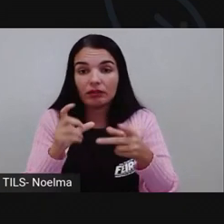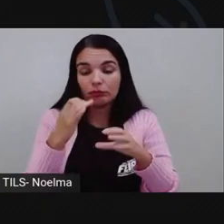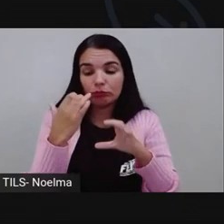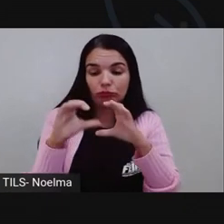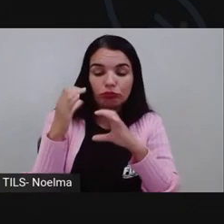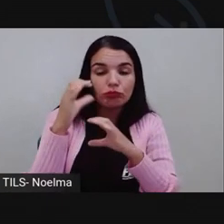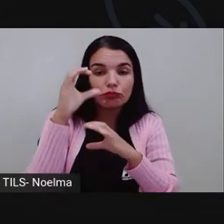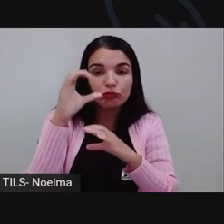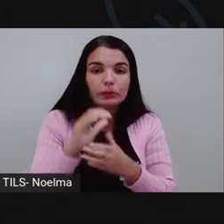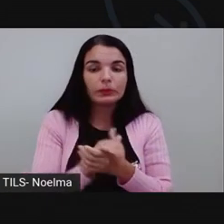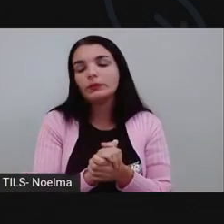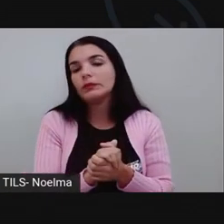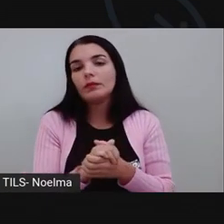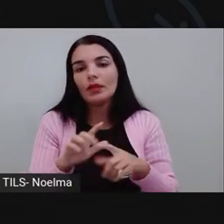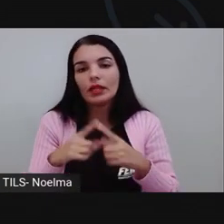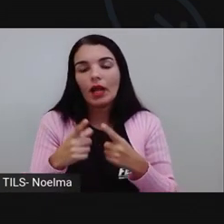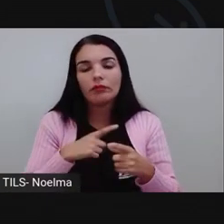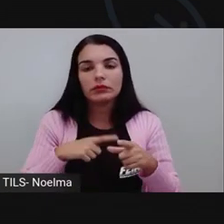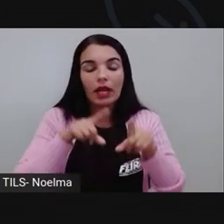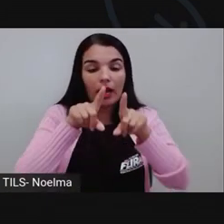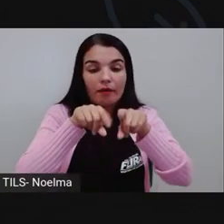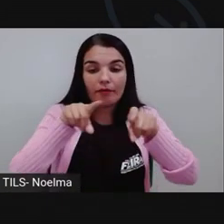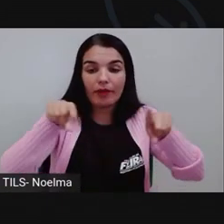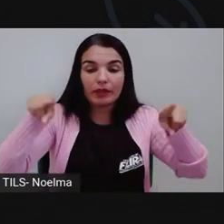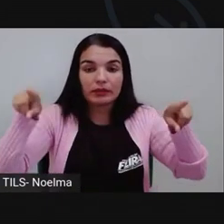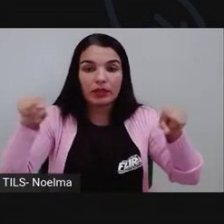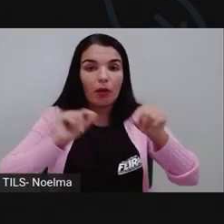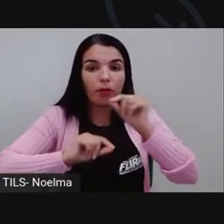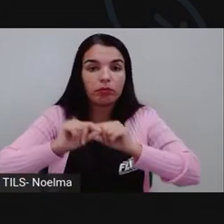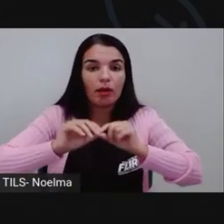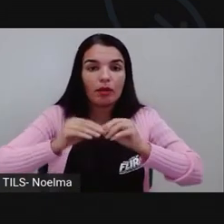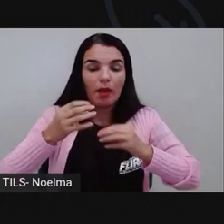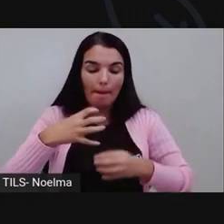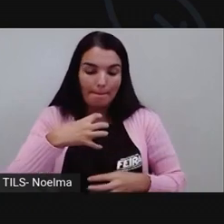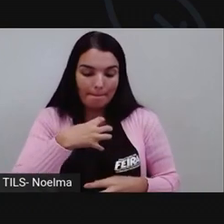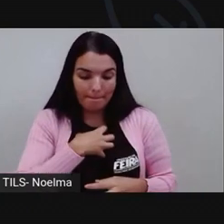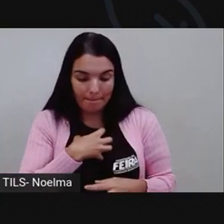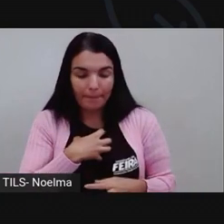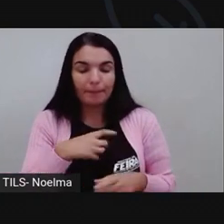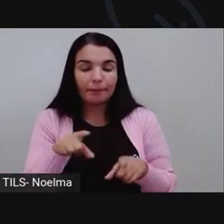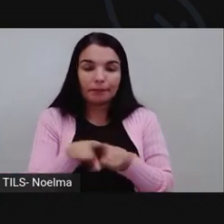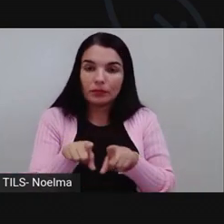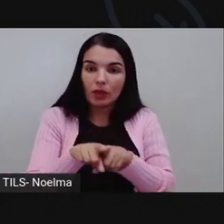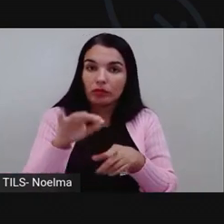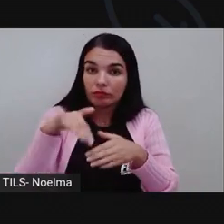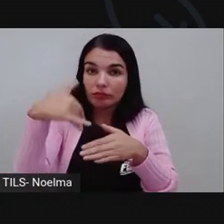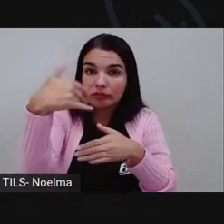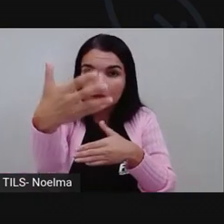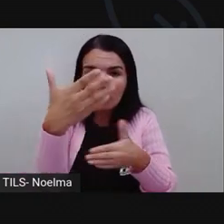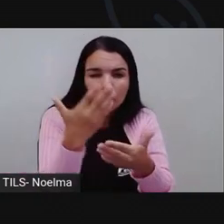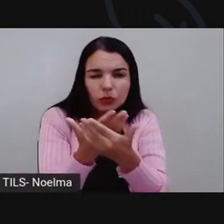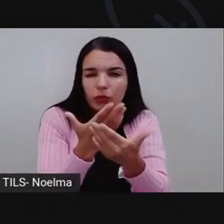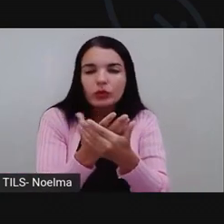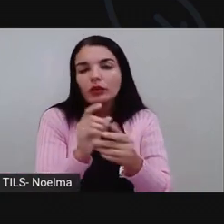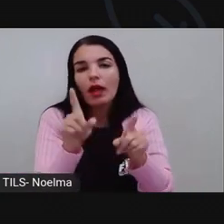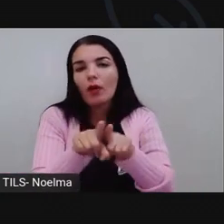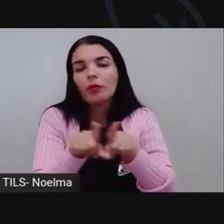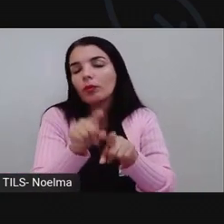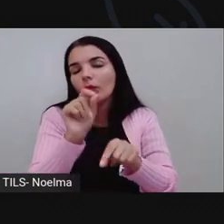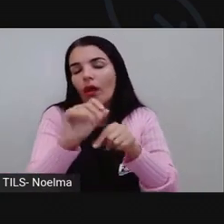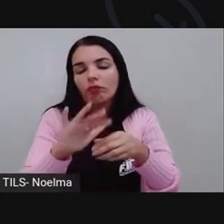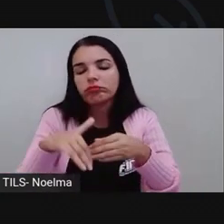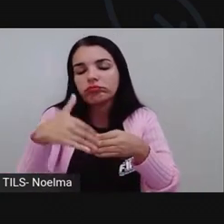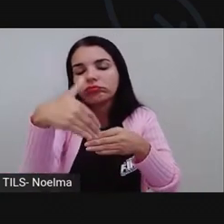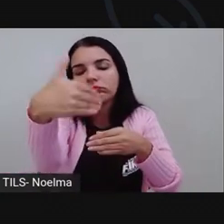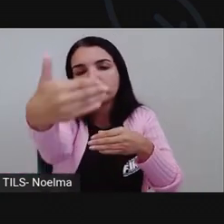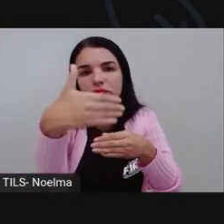possui as flexões de acordo com o modo que vocês vão estudar mais para frente, né? Seria o modo indicativo,